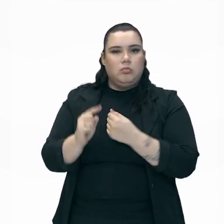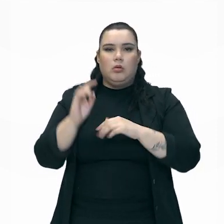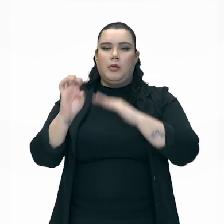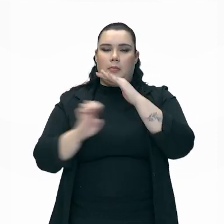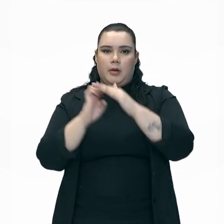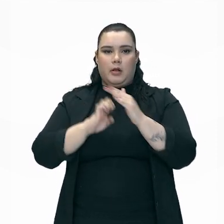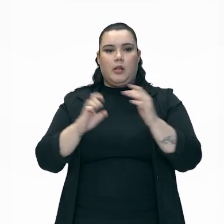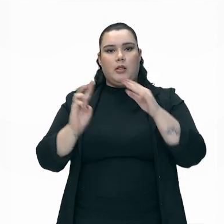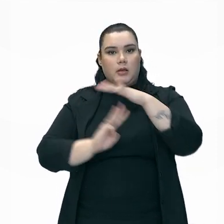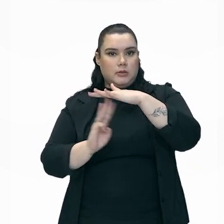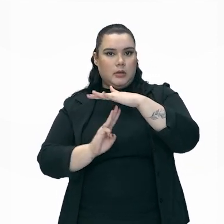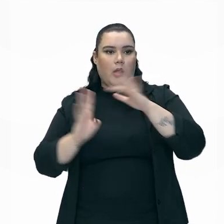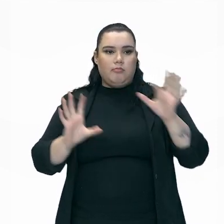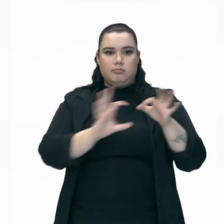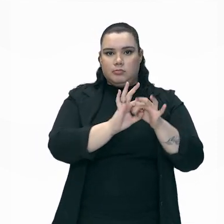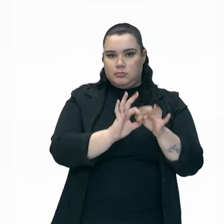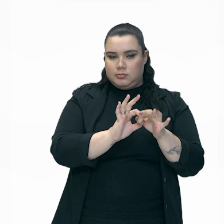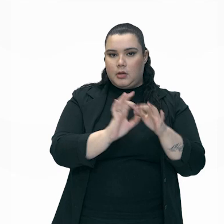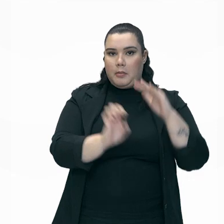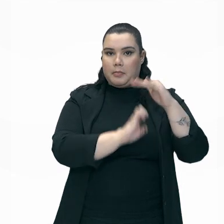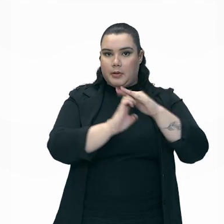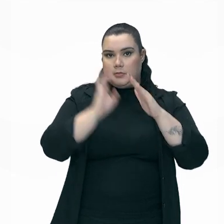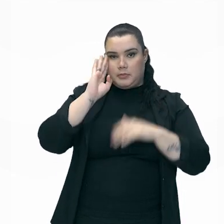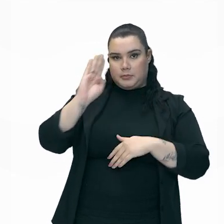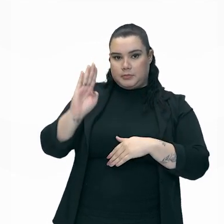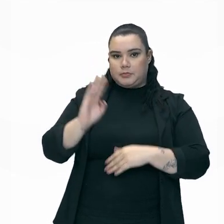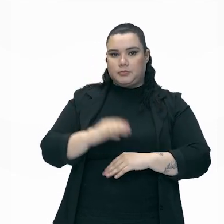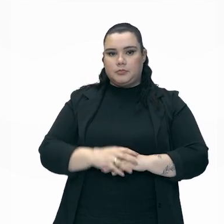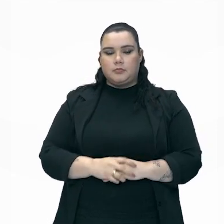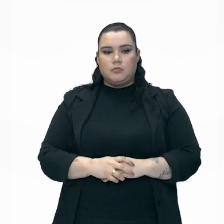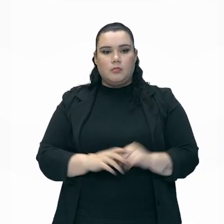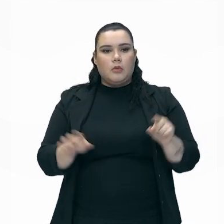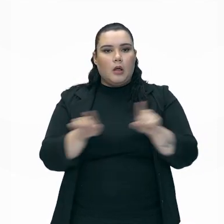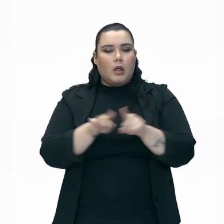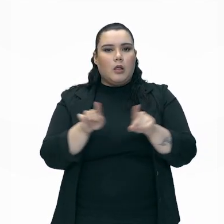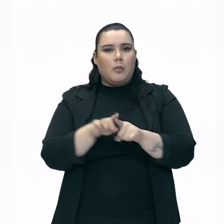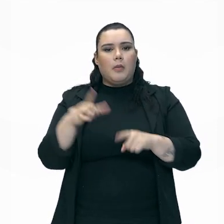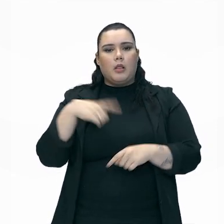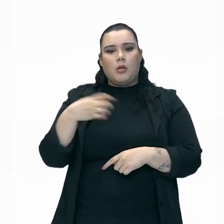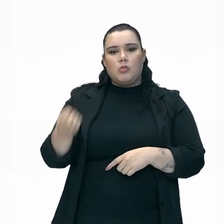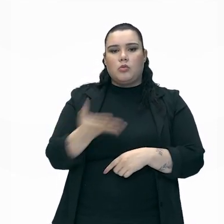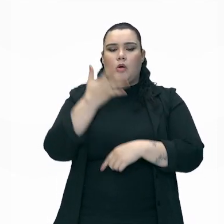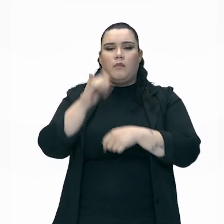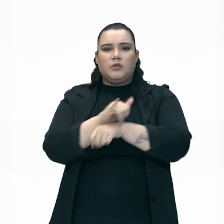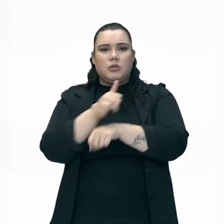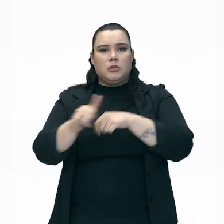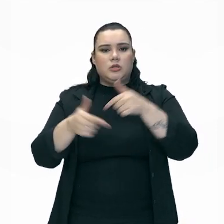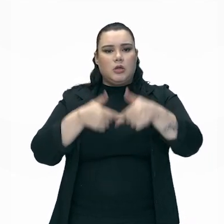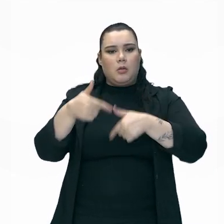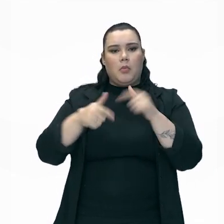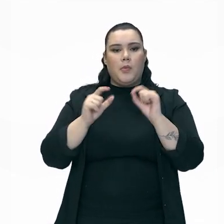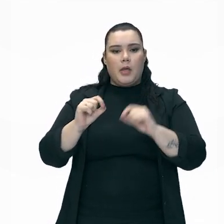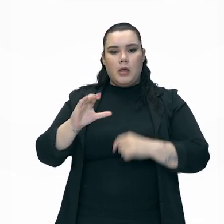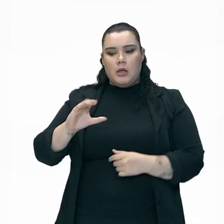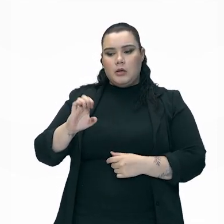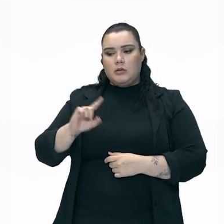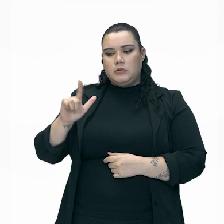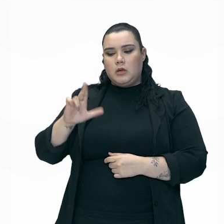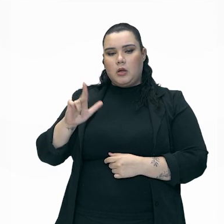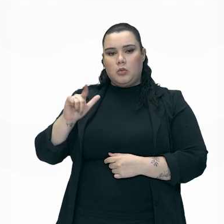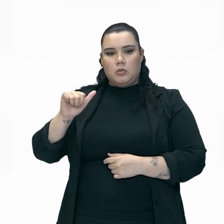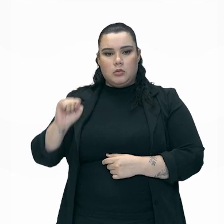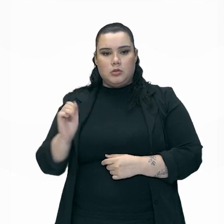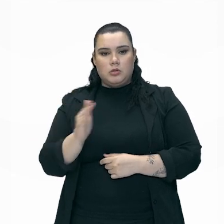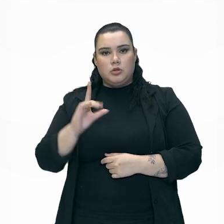nesse caso. Existem também nessa nova forma de trabalho as chamadas células de produção. As